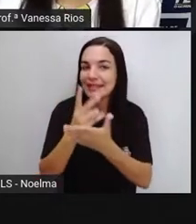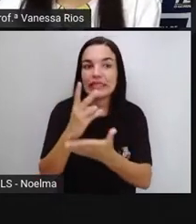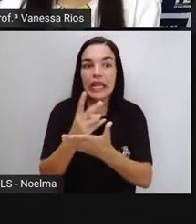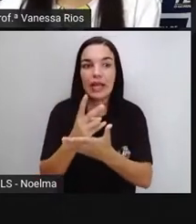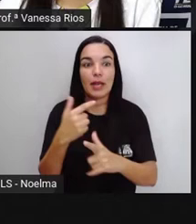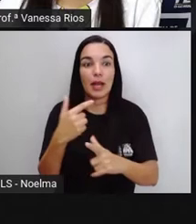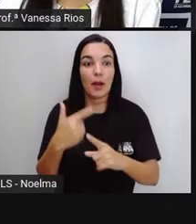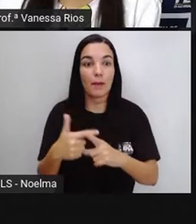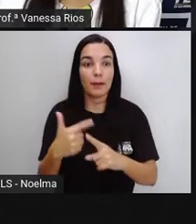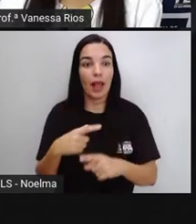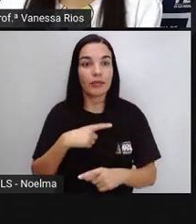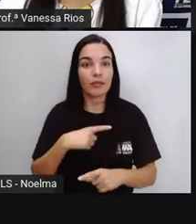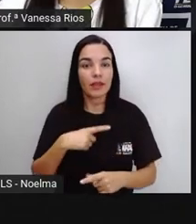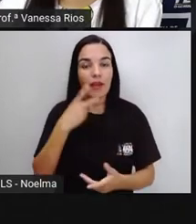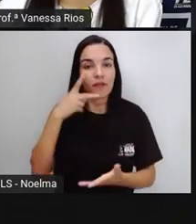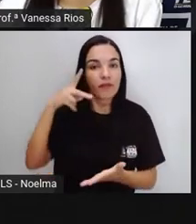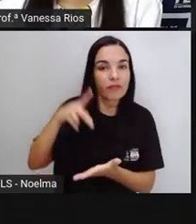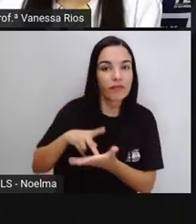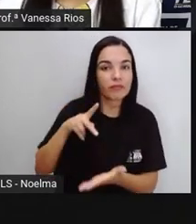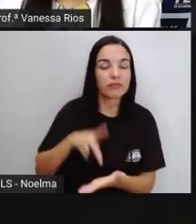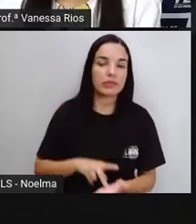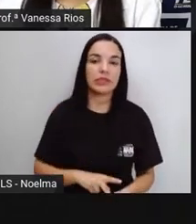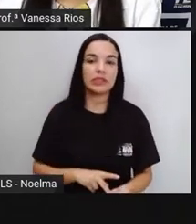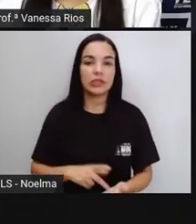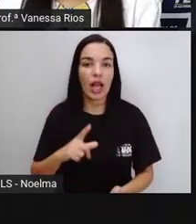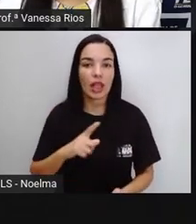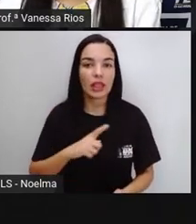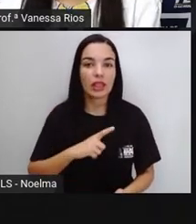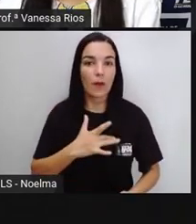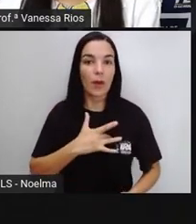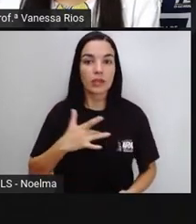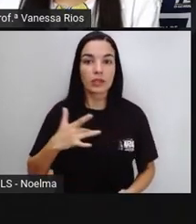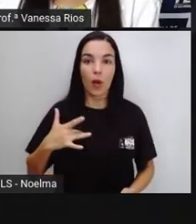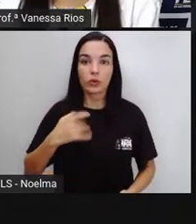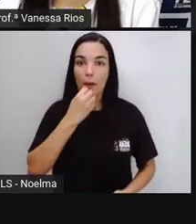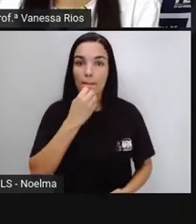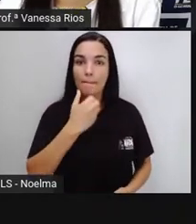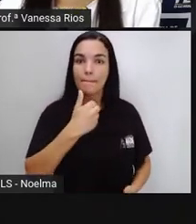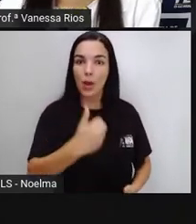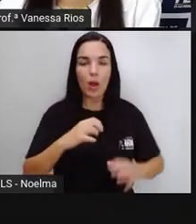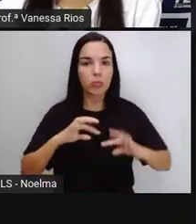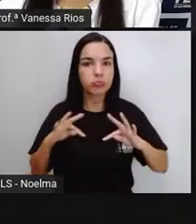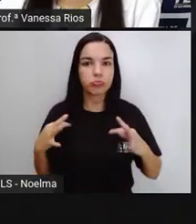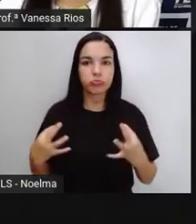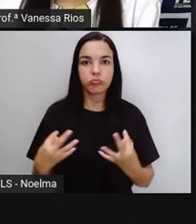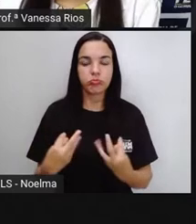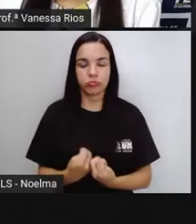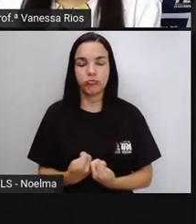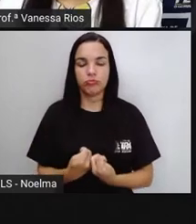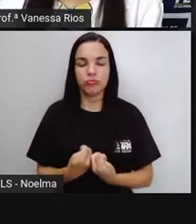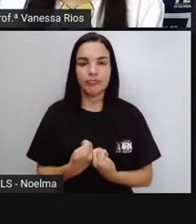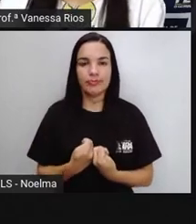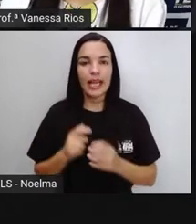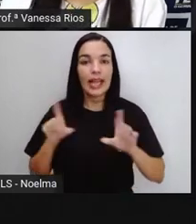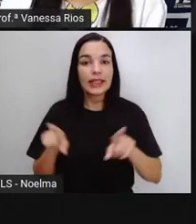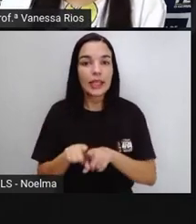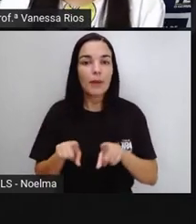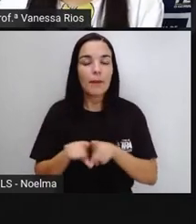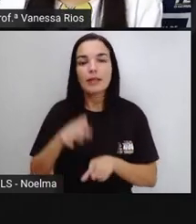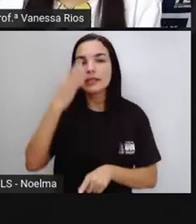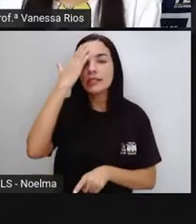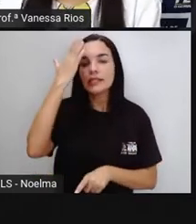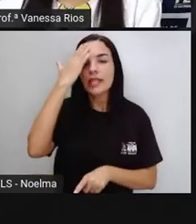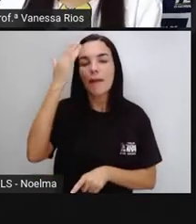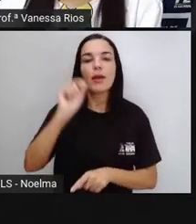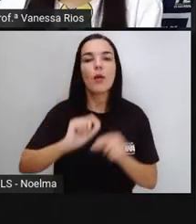para que a gente realmente tenha aí a saúde, né, é completa em nossa vida. E a gente sabe que os